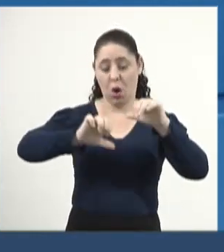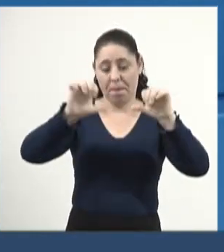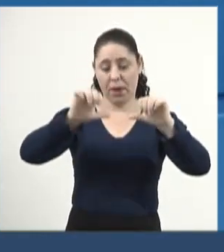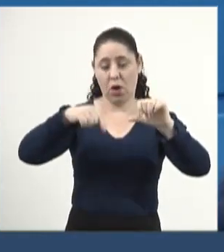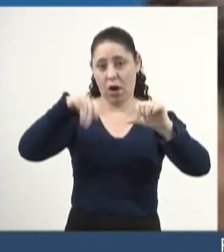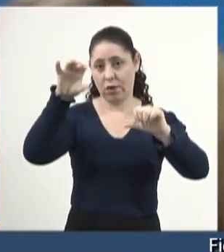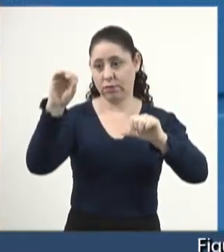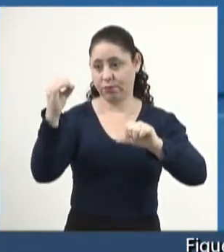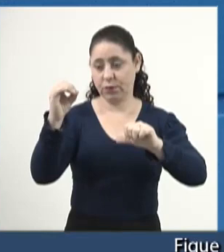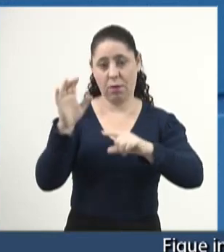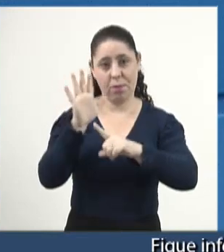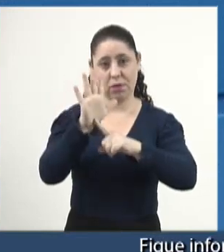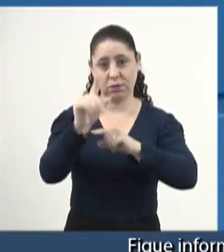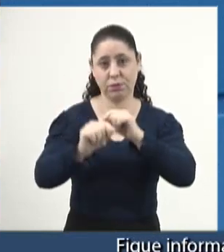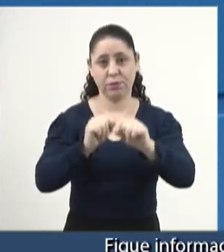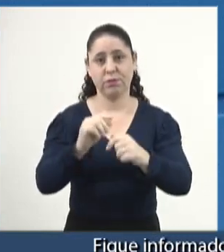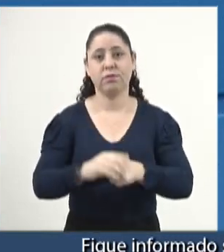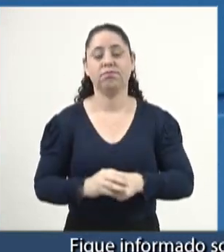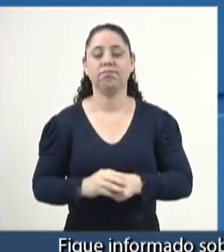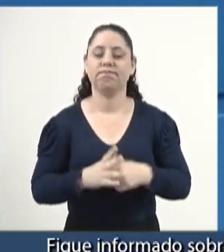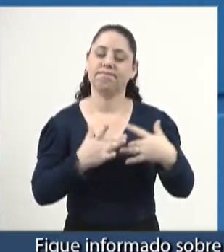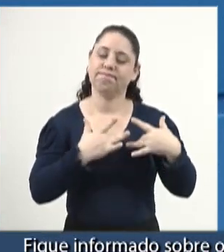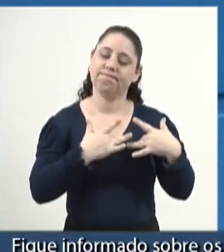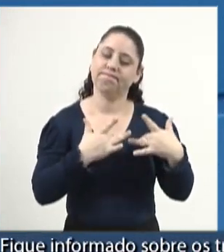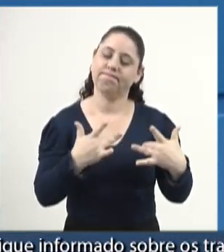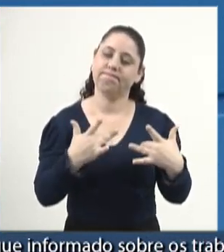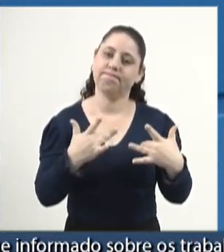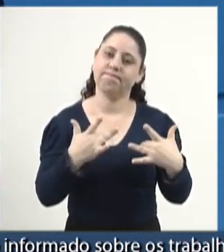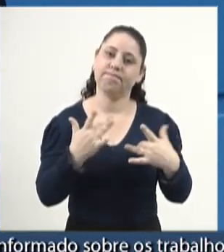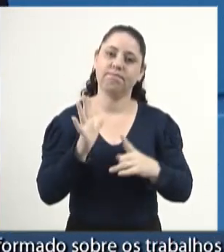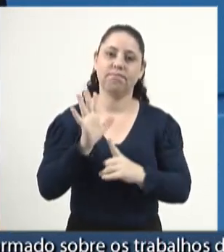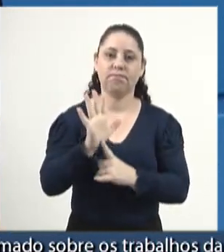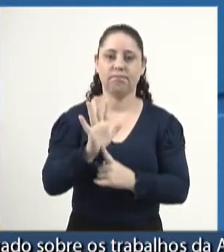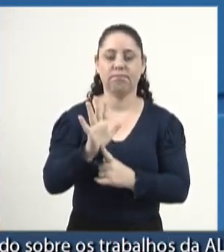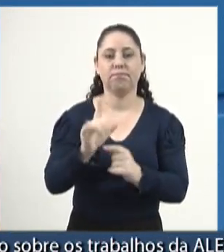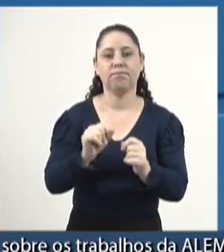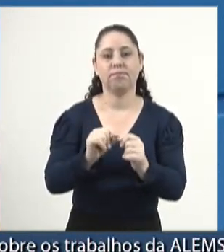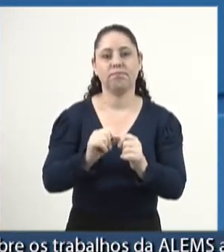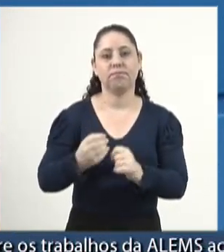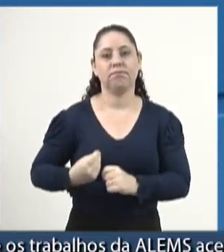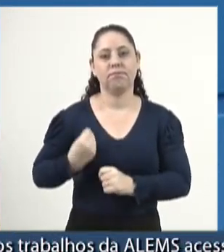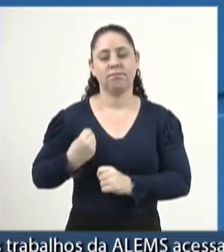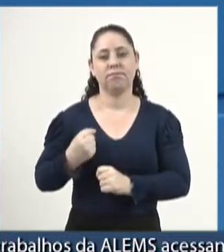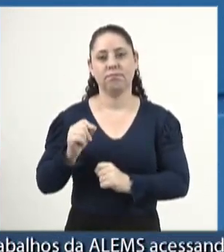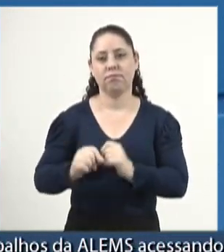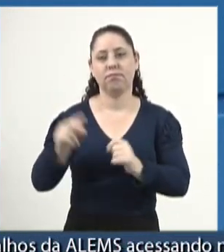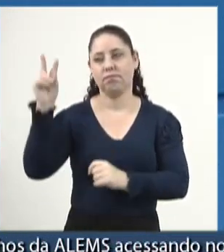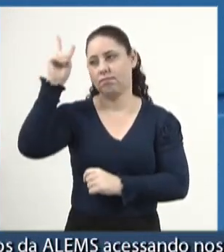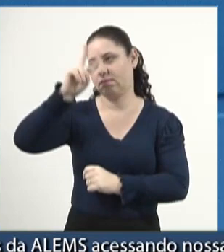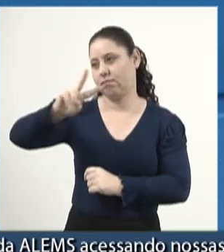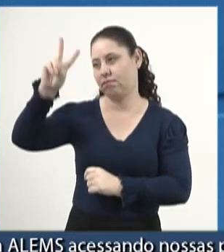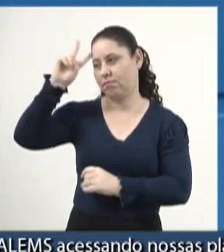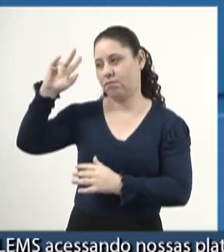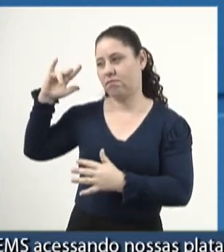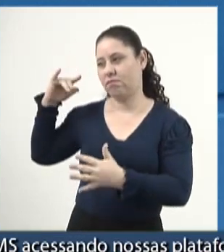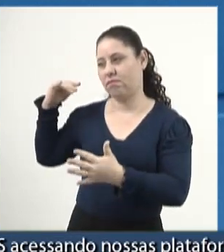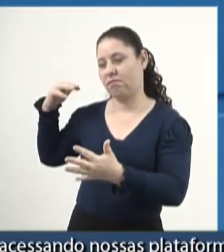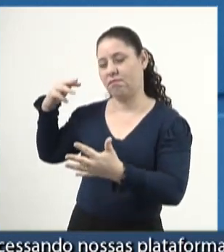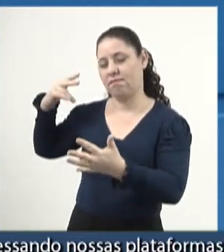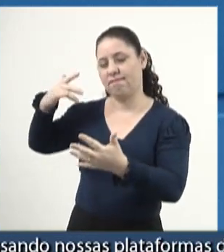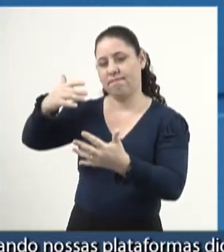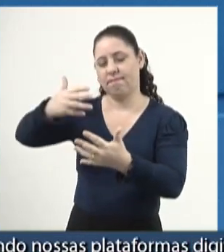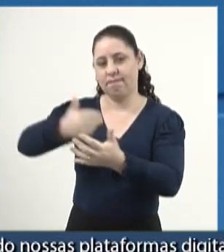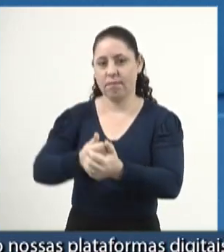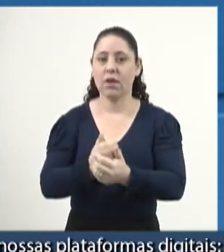demonstrando que a solidariedade faz parte do acúmulo histórico deste